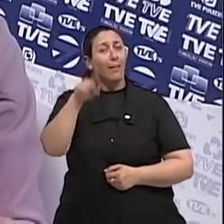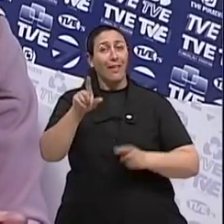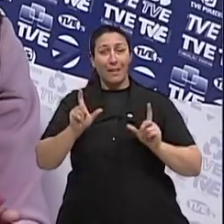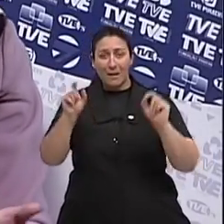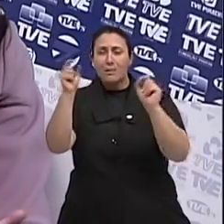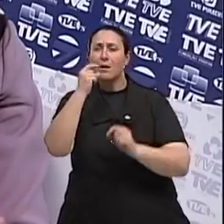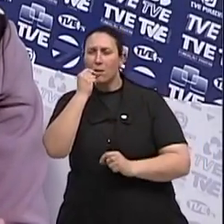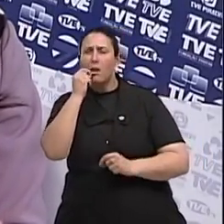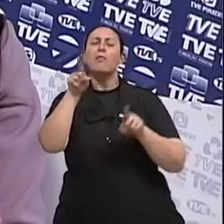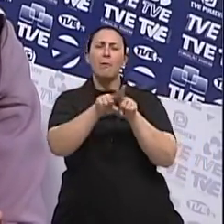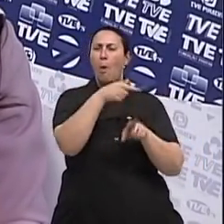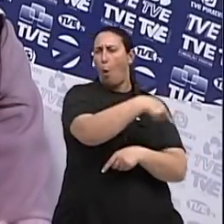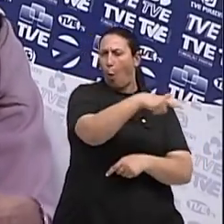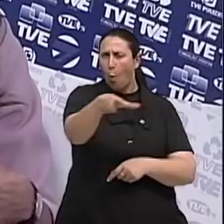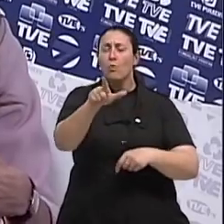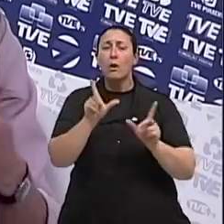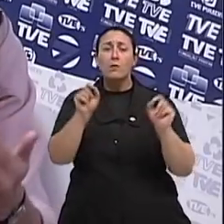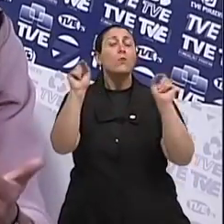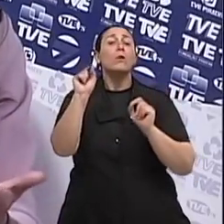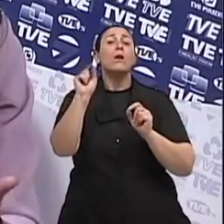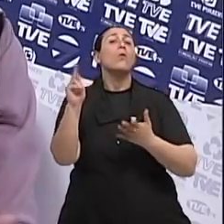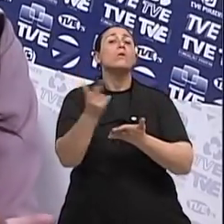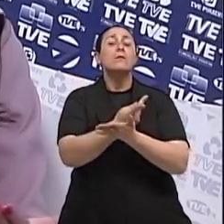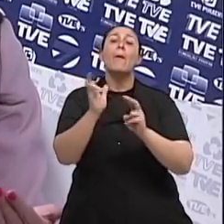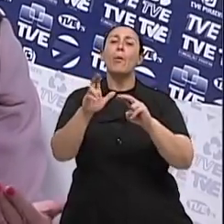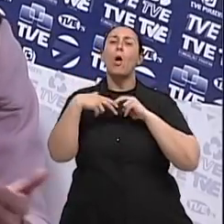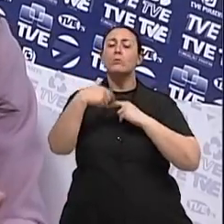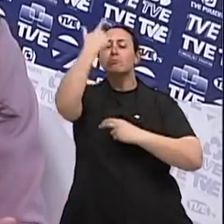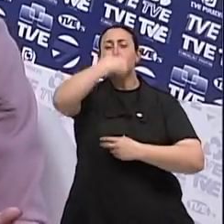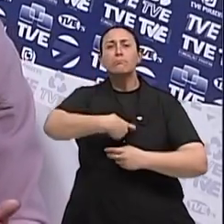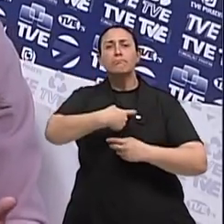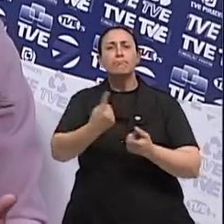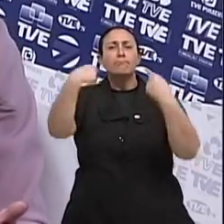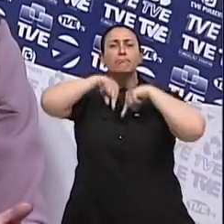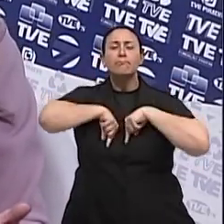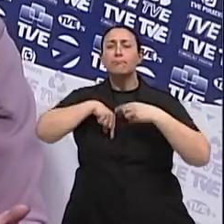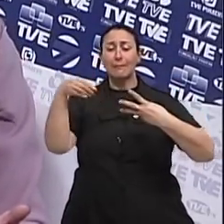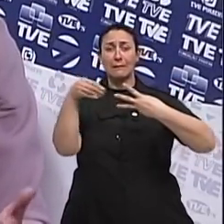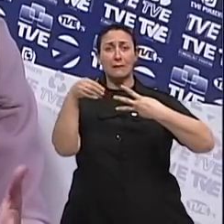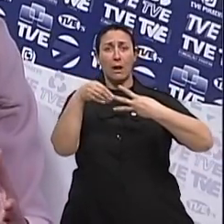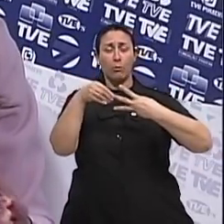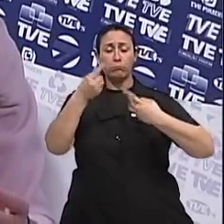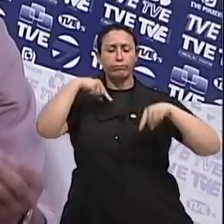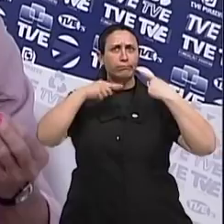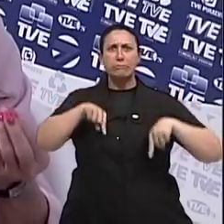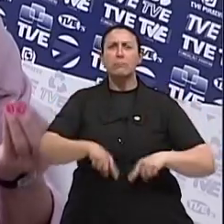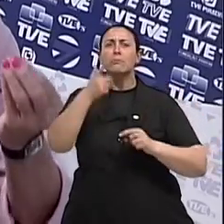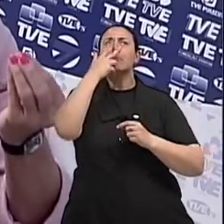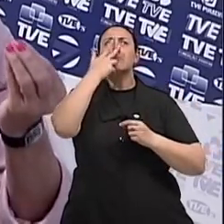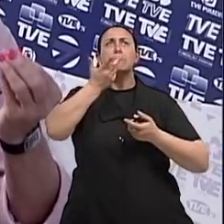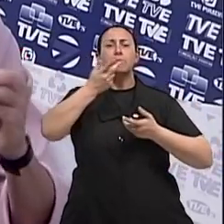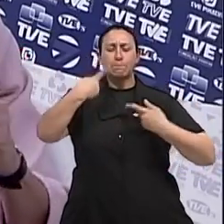cânceres, ele acontece com uma desrogulação das células. As células bloqueiam. É